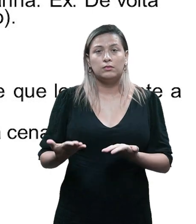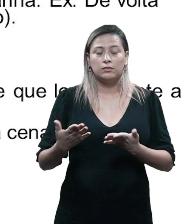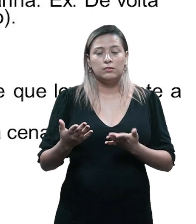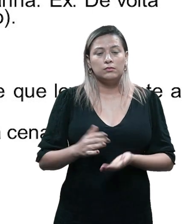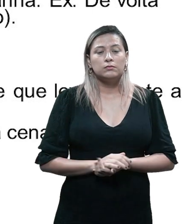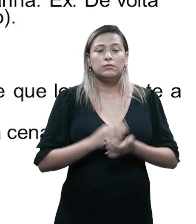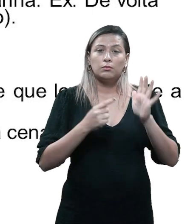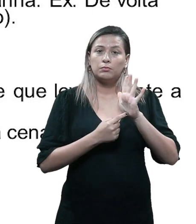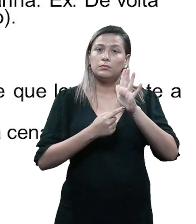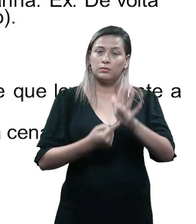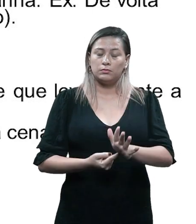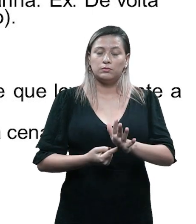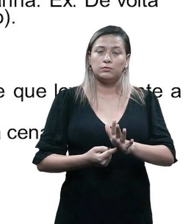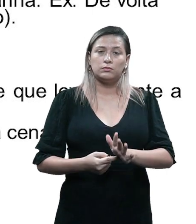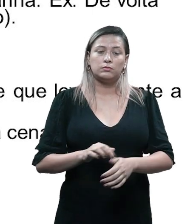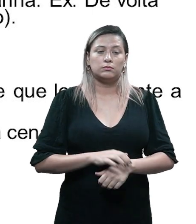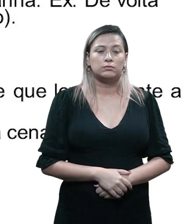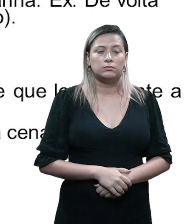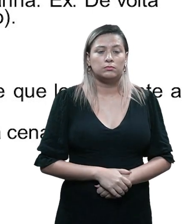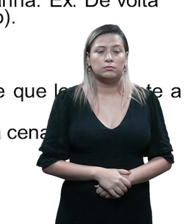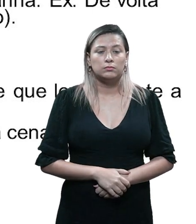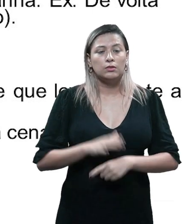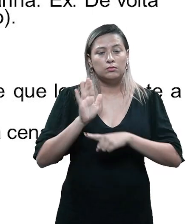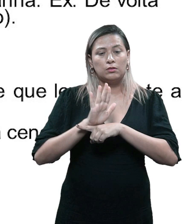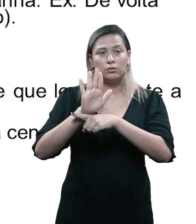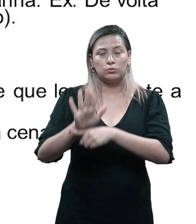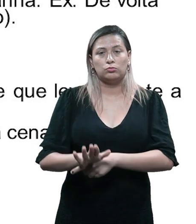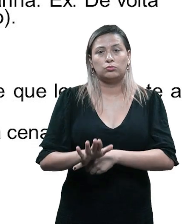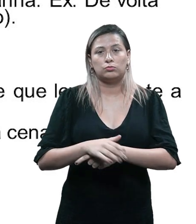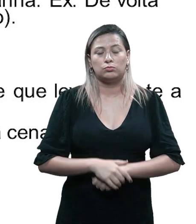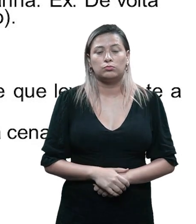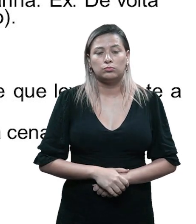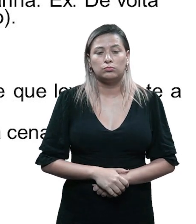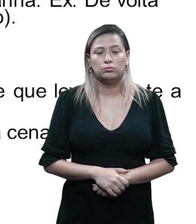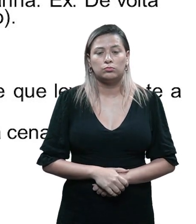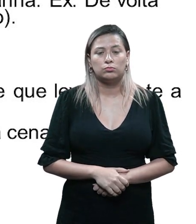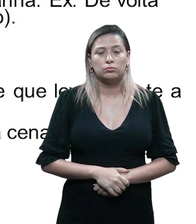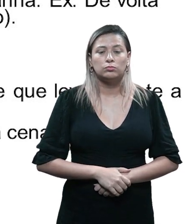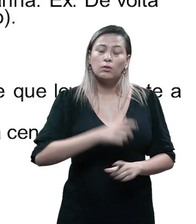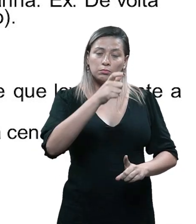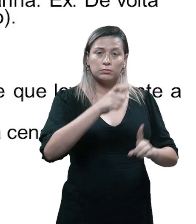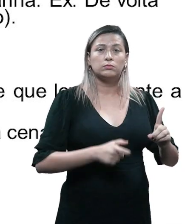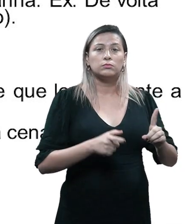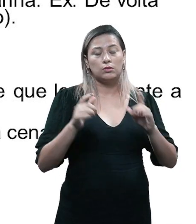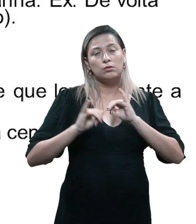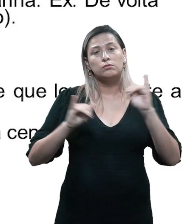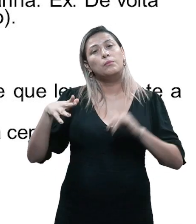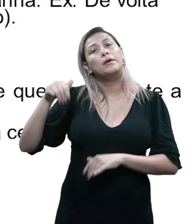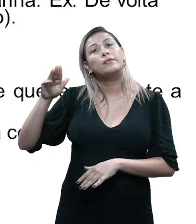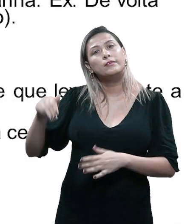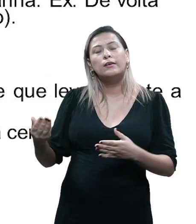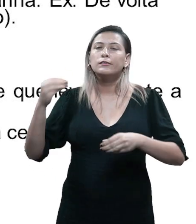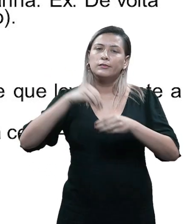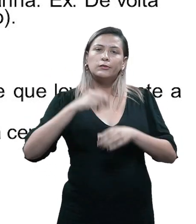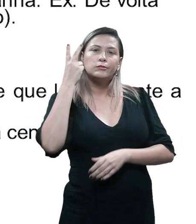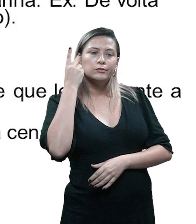indicar o que o personagem faz, vão ajudar também a compor o personagem, a dizer quem